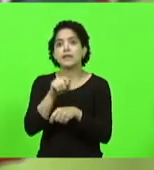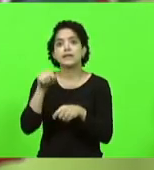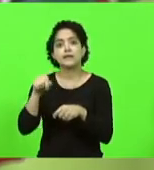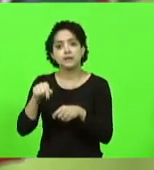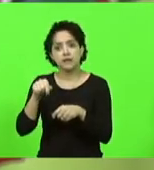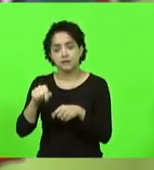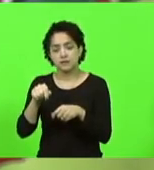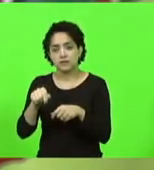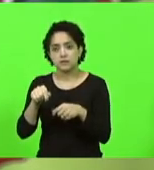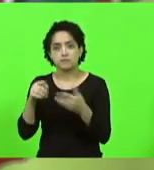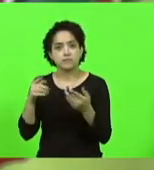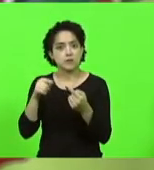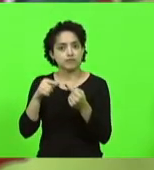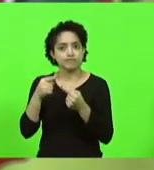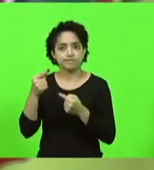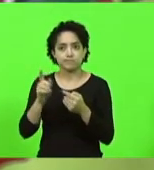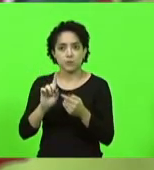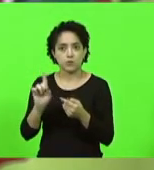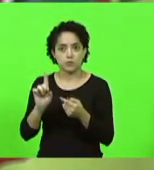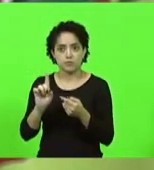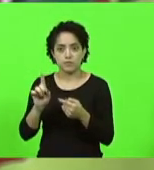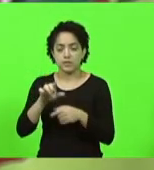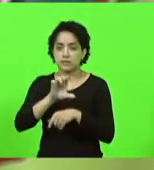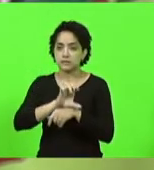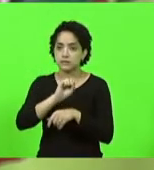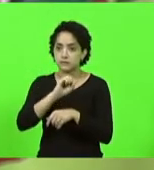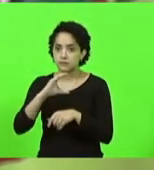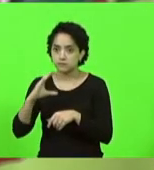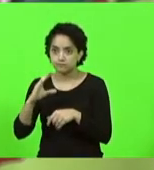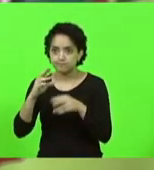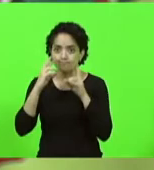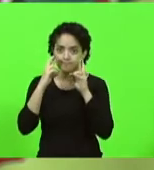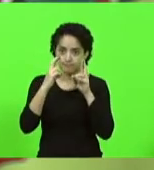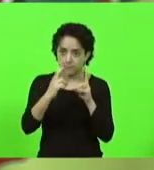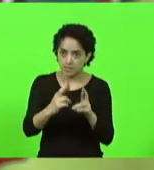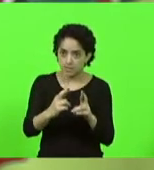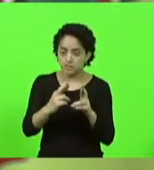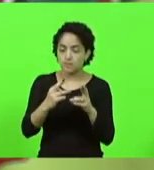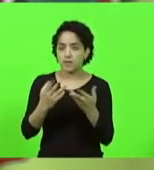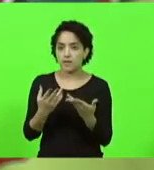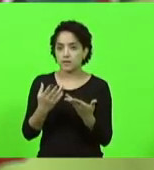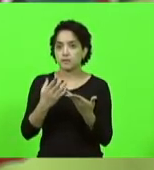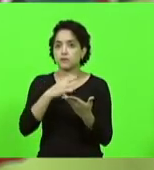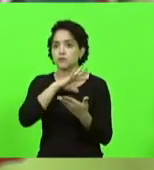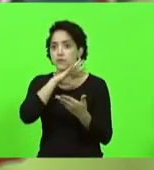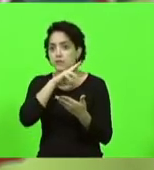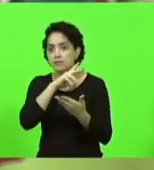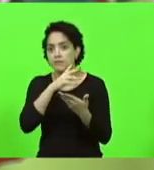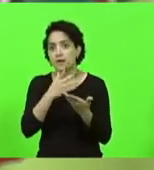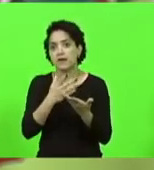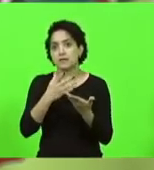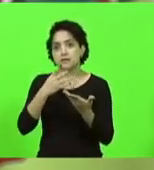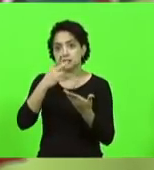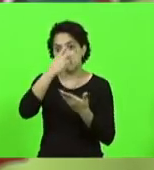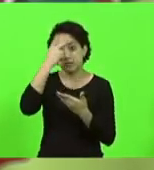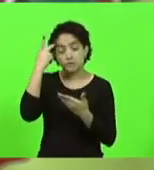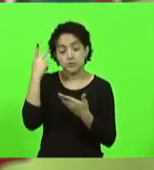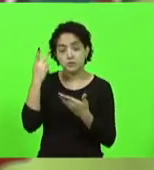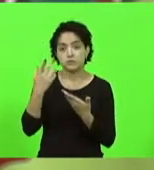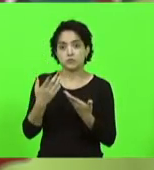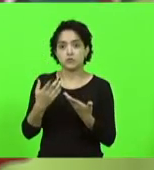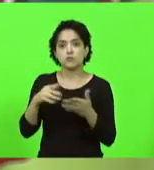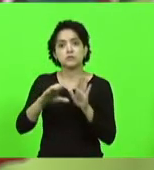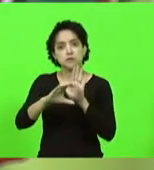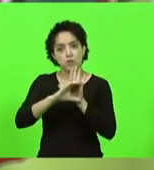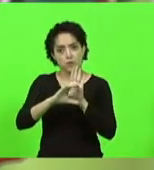de valor. Santa Catarina é um Estado que respeita sua gente e respeita os seus animais. Nós temos aqui já um Código de Proteção